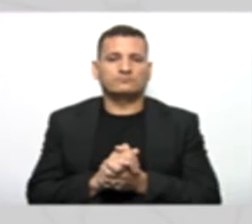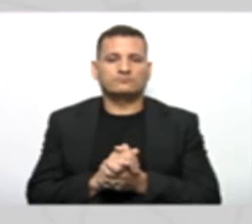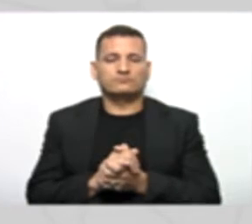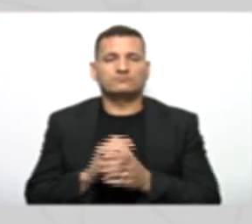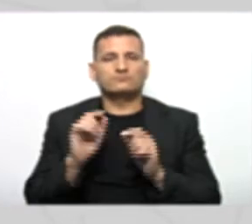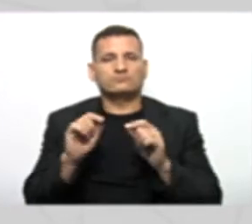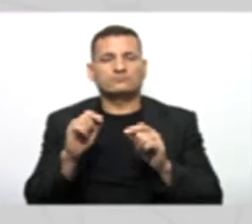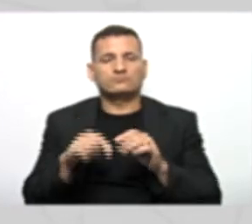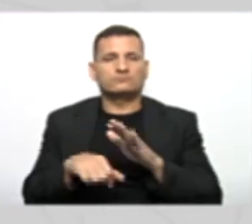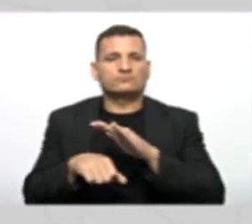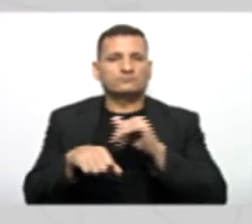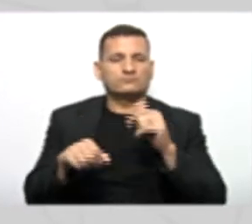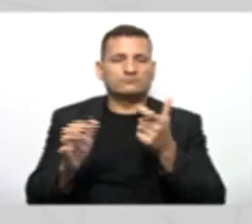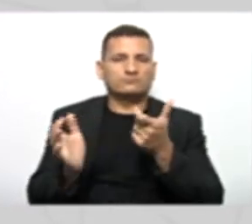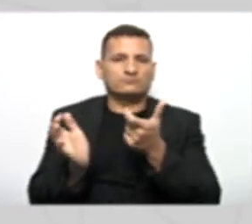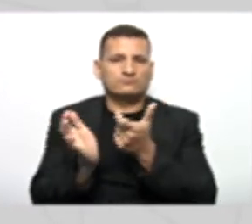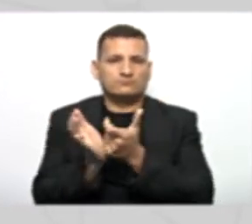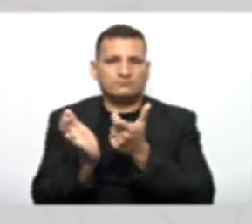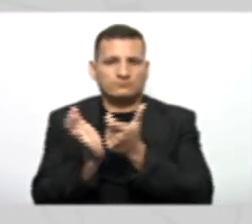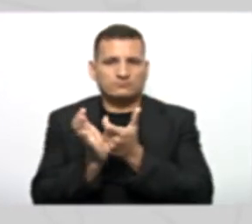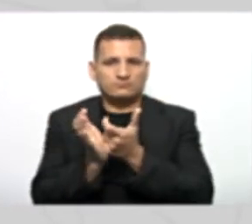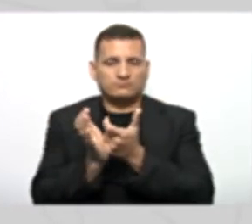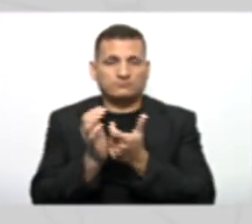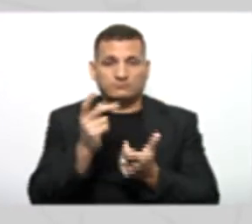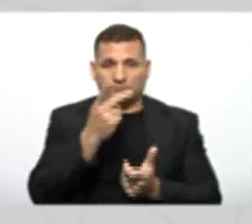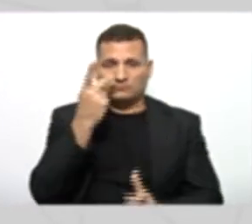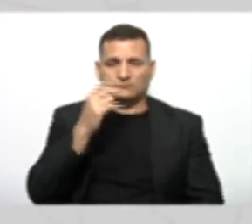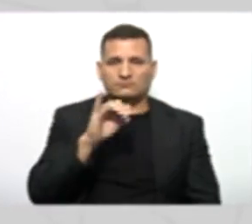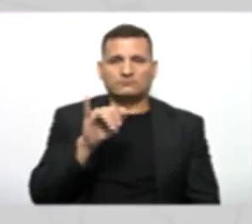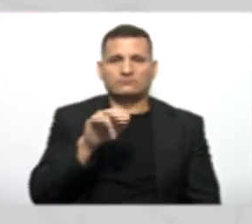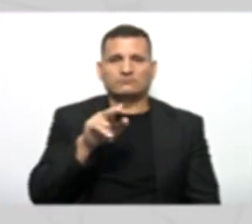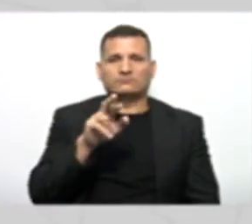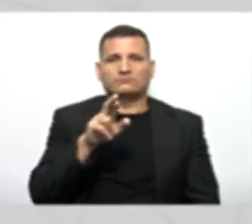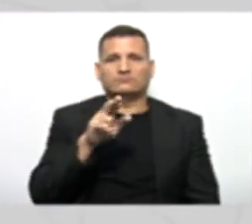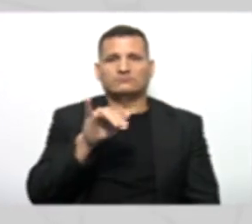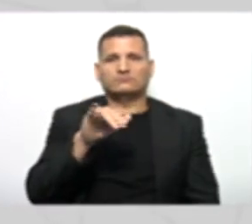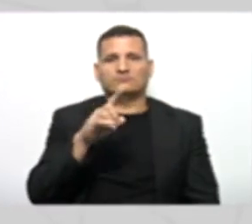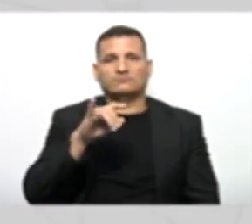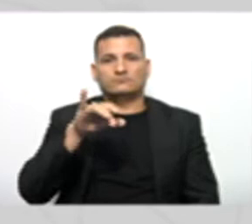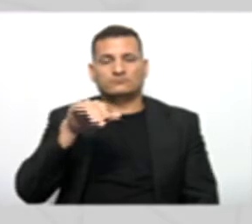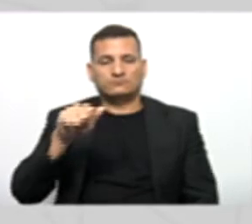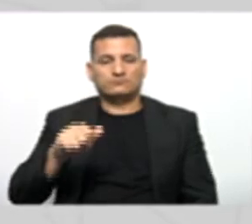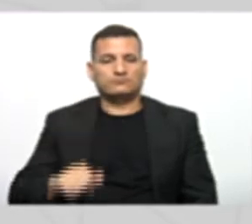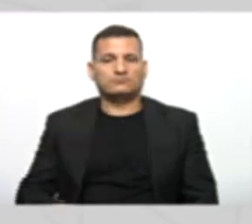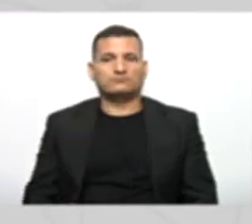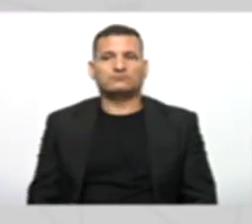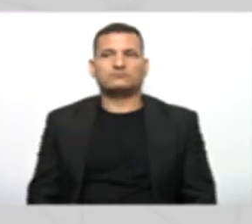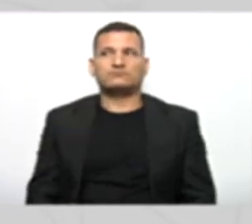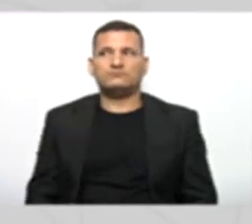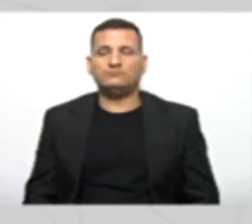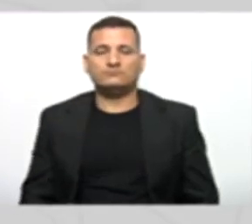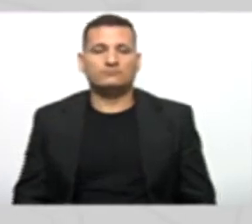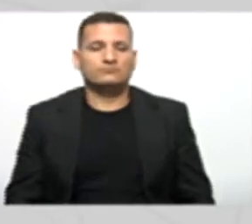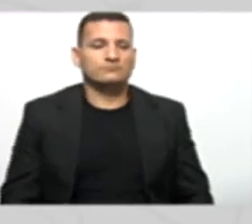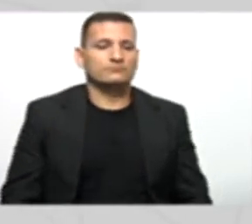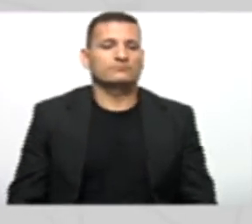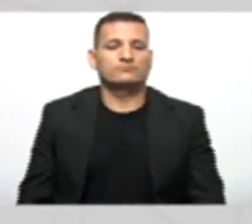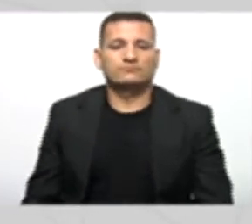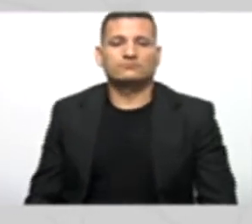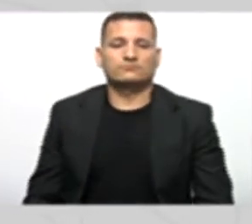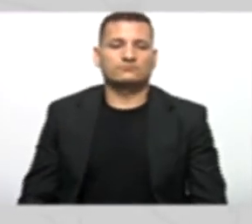Instanciando O objeto Pessoa jurídica Lembra lá? Vamos criar nosso objeto genérico Pessoa jurídica